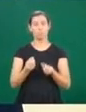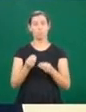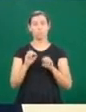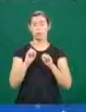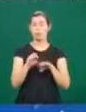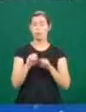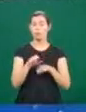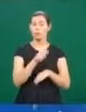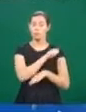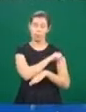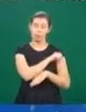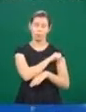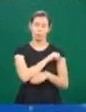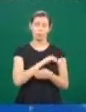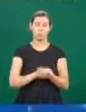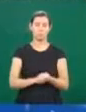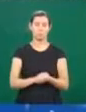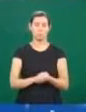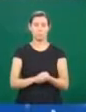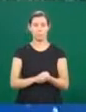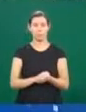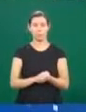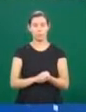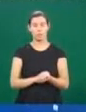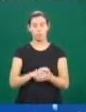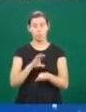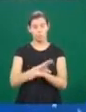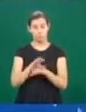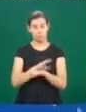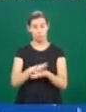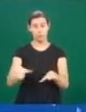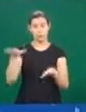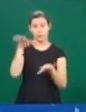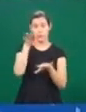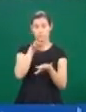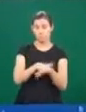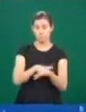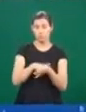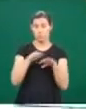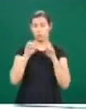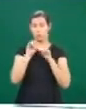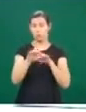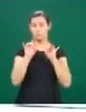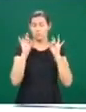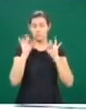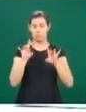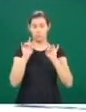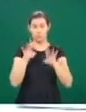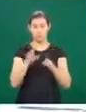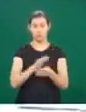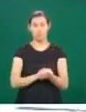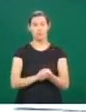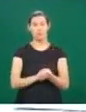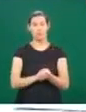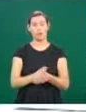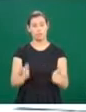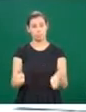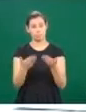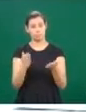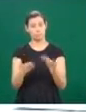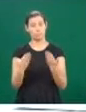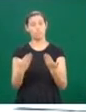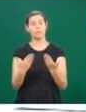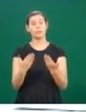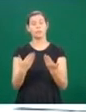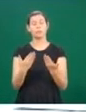esses estudantes. O curso Inclusão e Educação Especial é promovido pela Divisão de Formação Docente com o apoio da